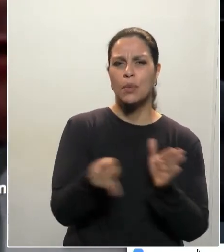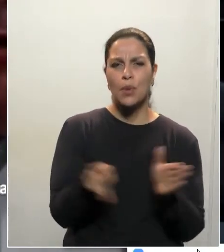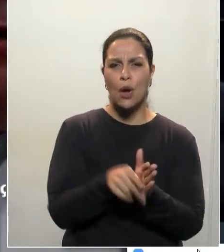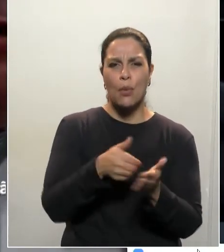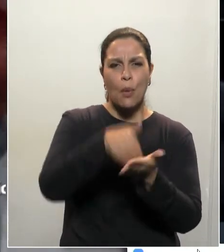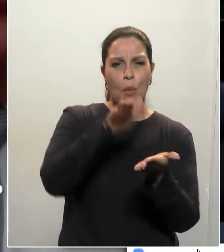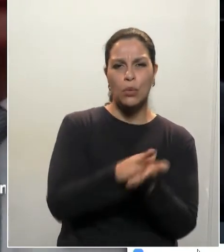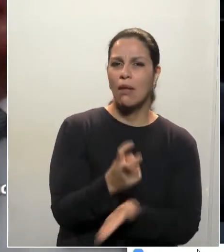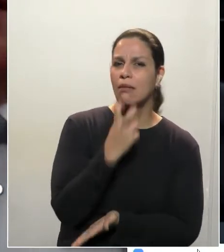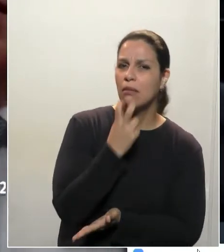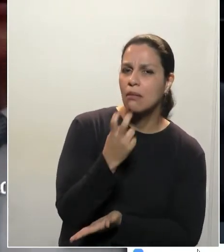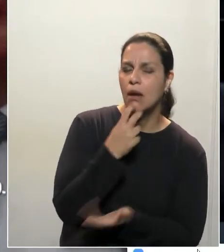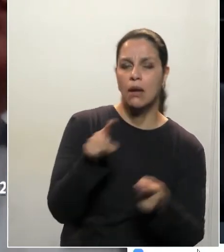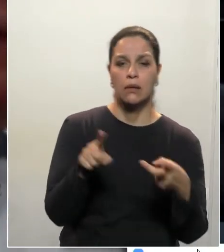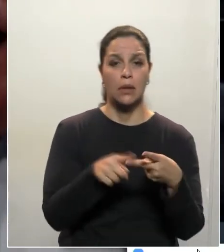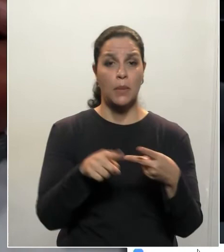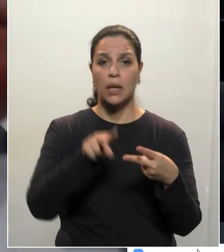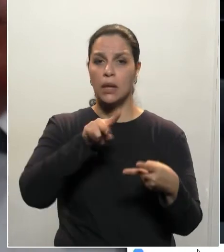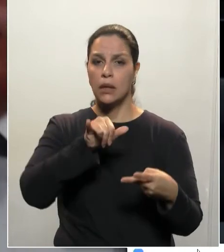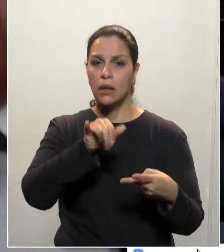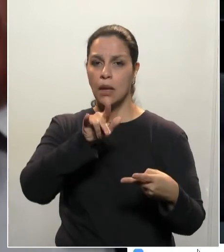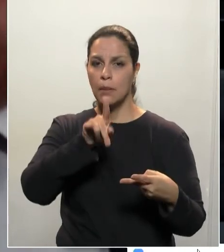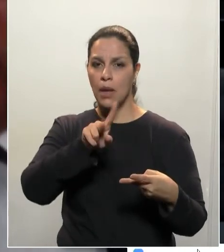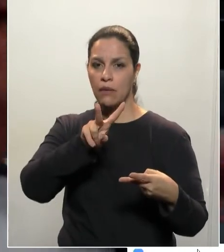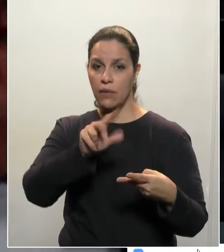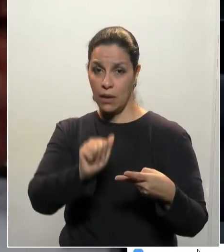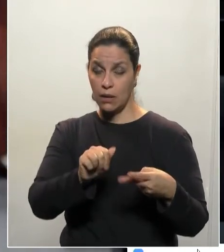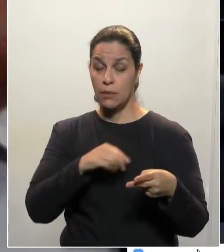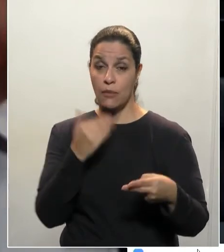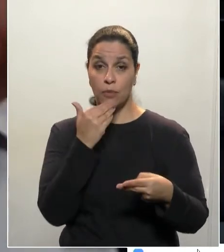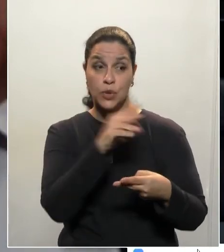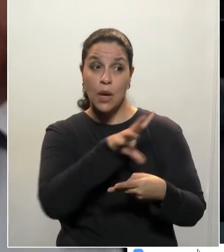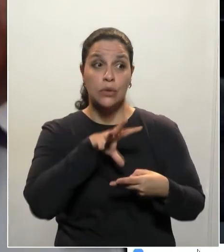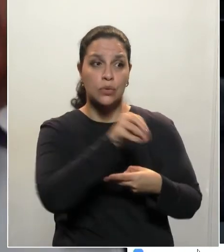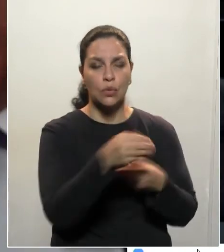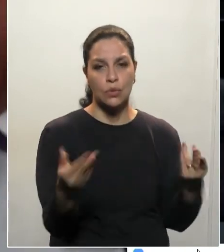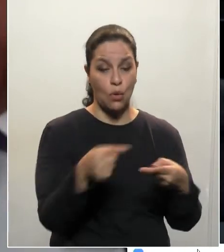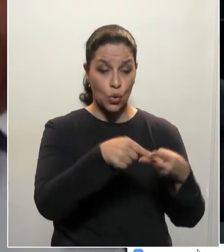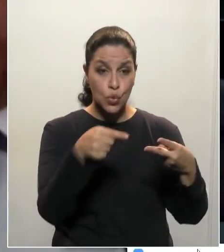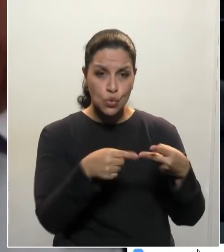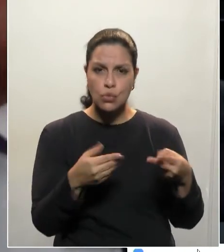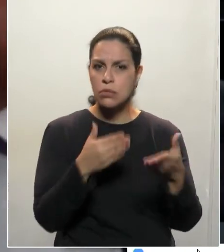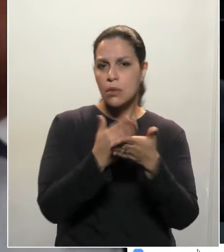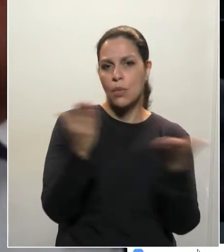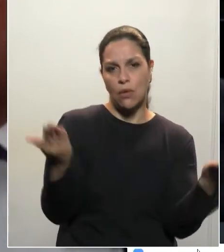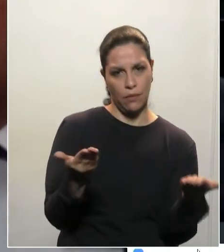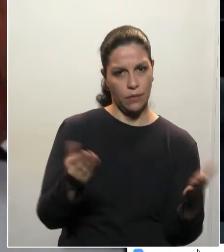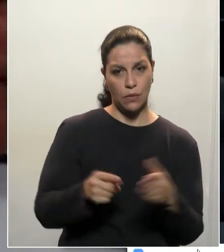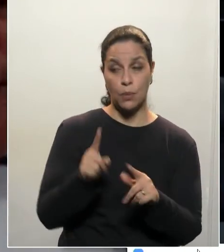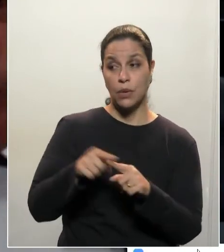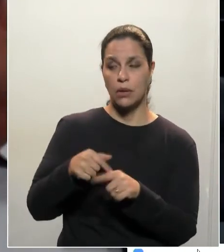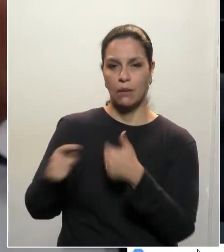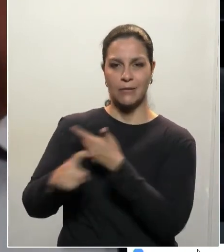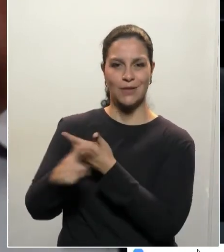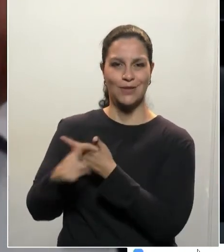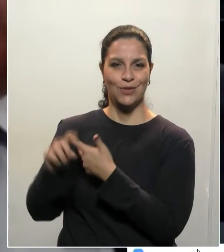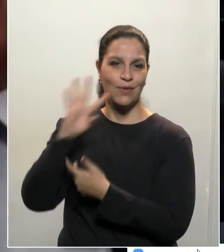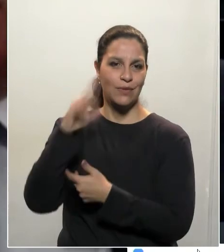tanto do DETRAN quanto a questão do IPVA. Por isso, faço um pedido a todos. Não é um projeto...